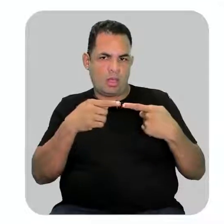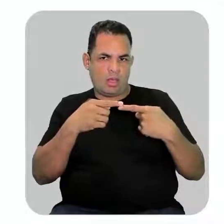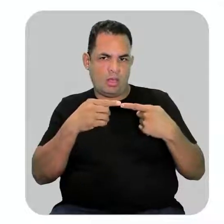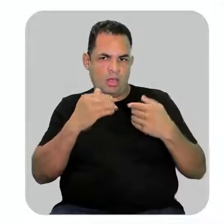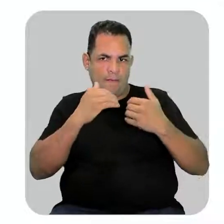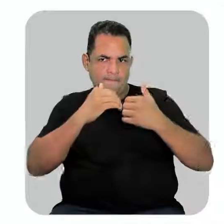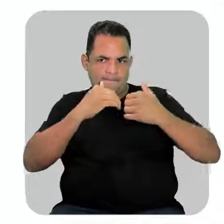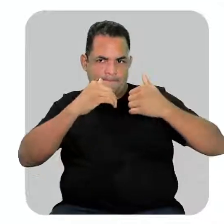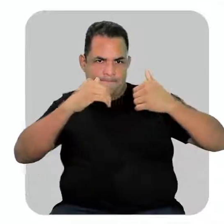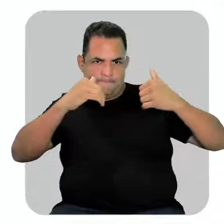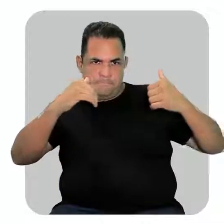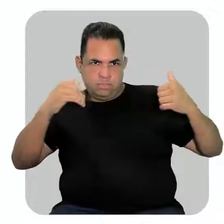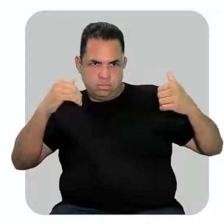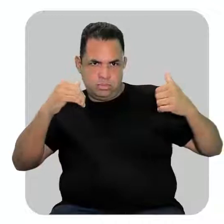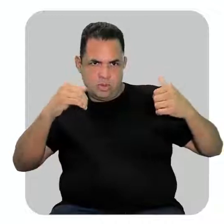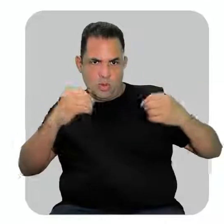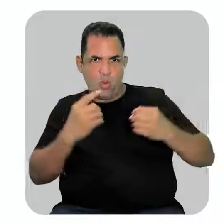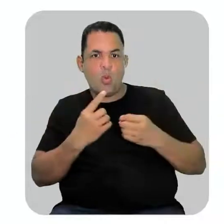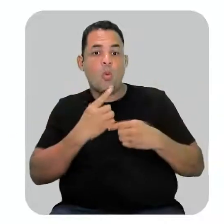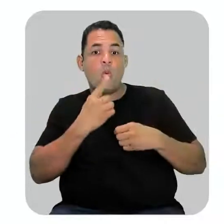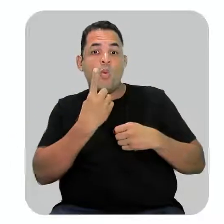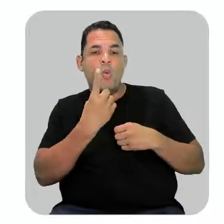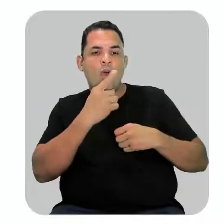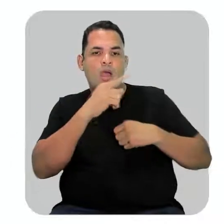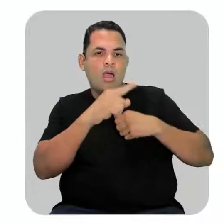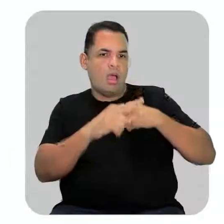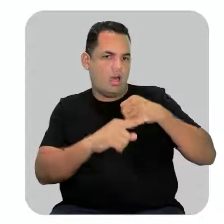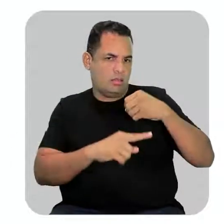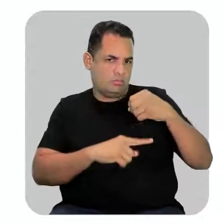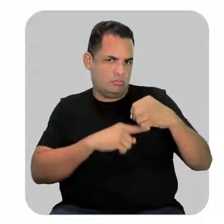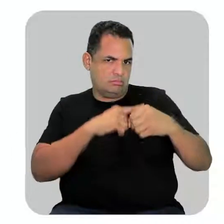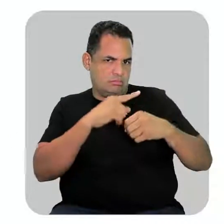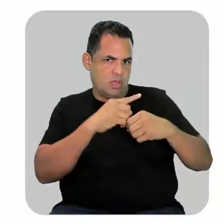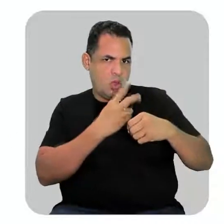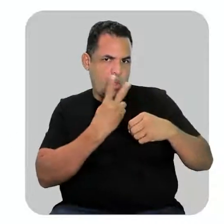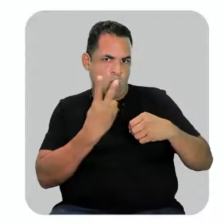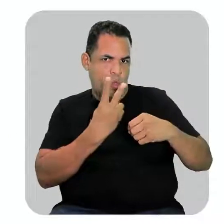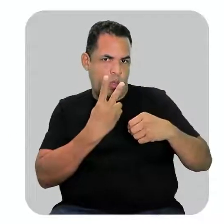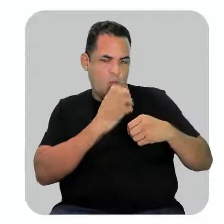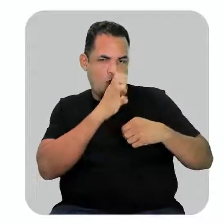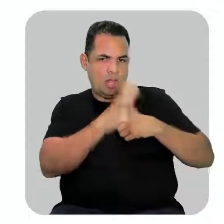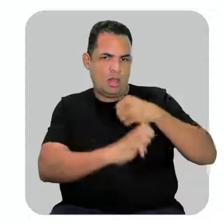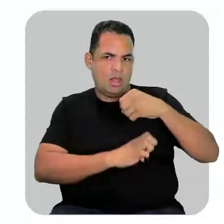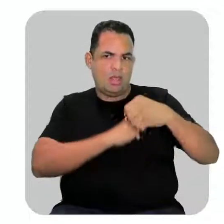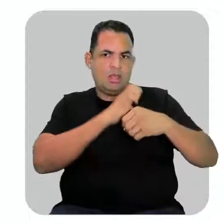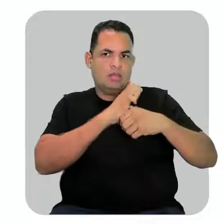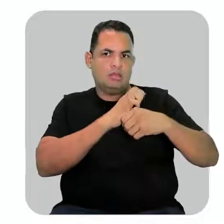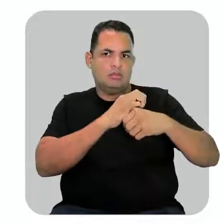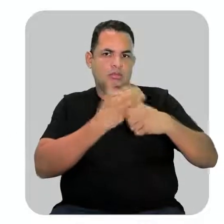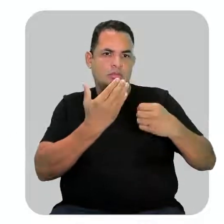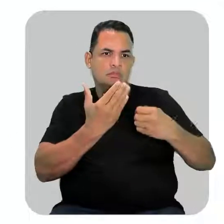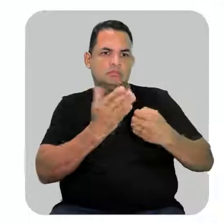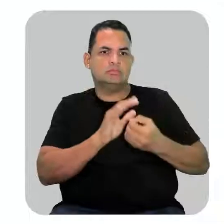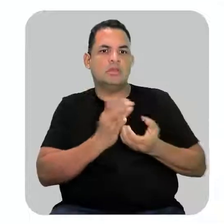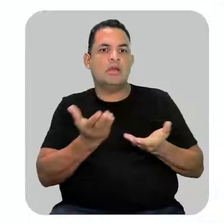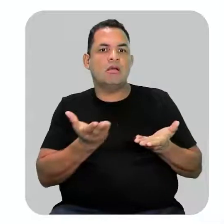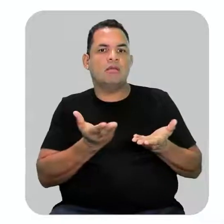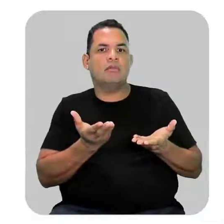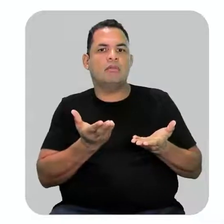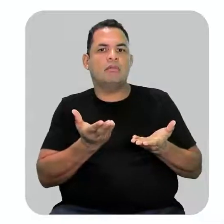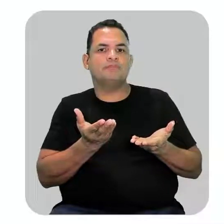um dos átomos fica com os dois elétrons que antes eram compartilhados. Mas, neste caso,